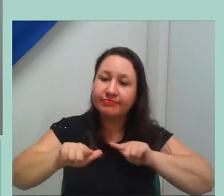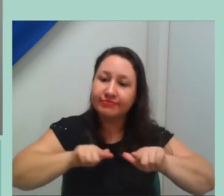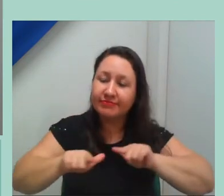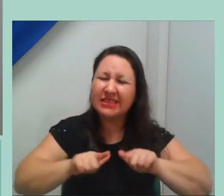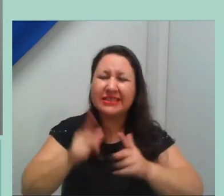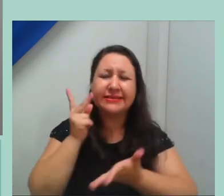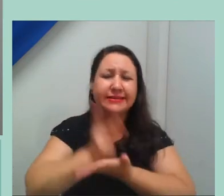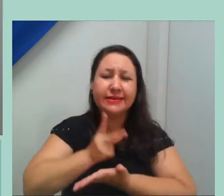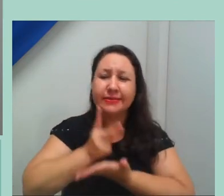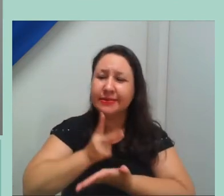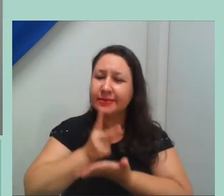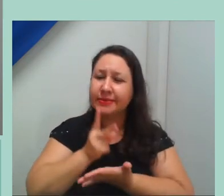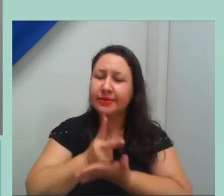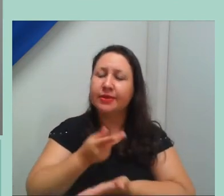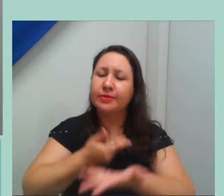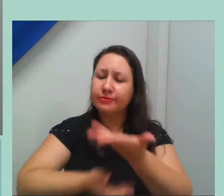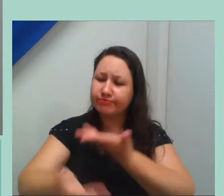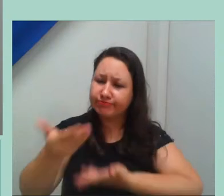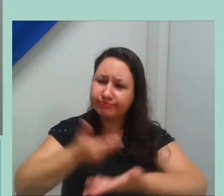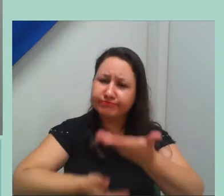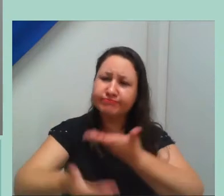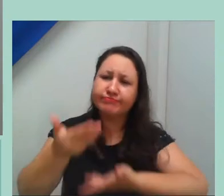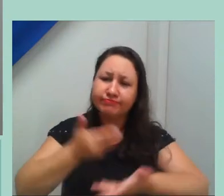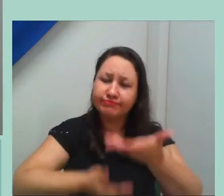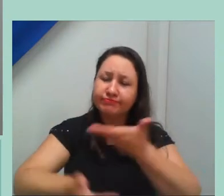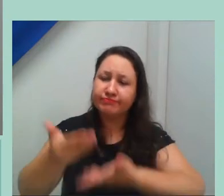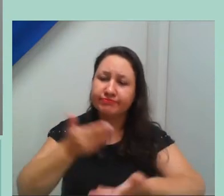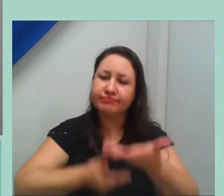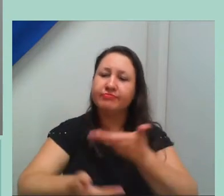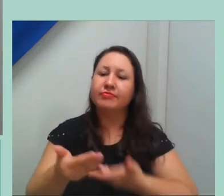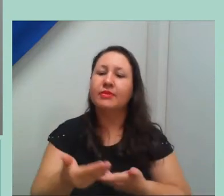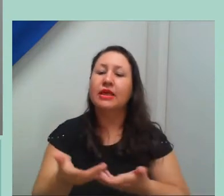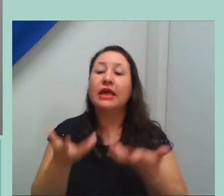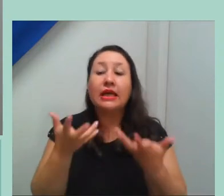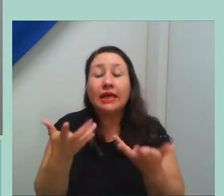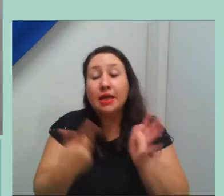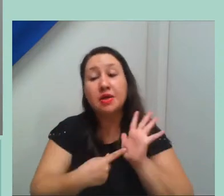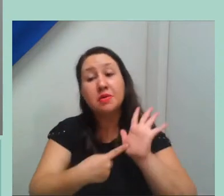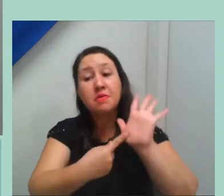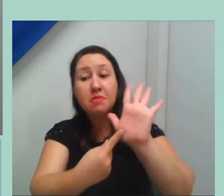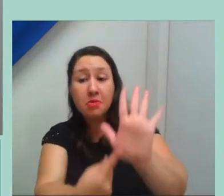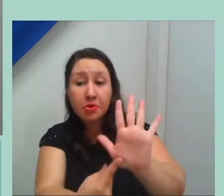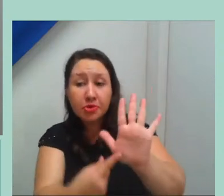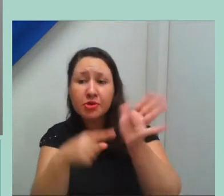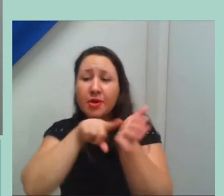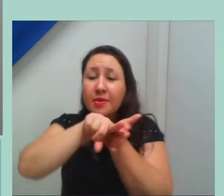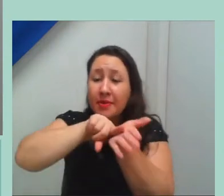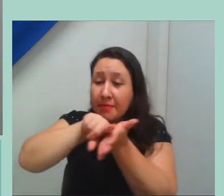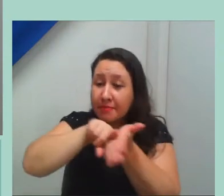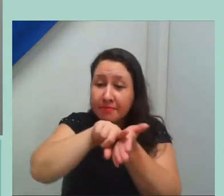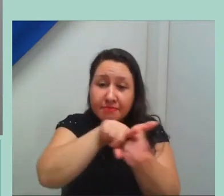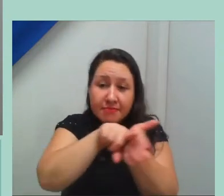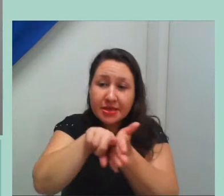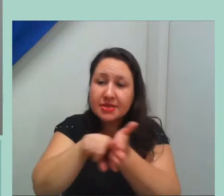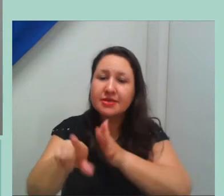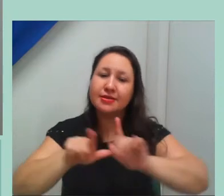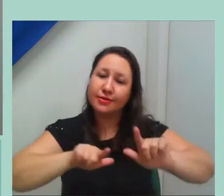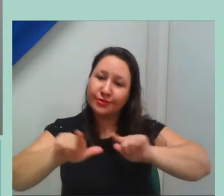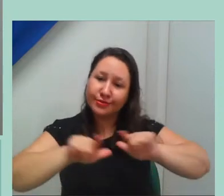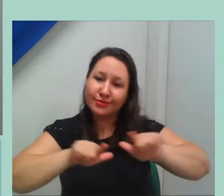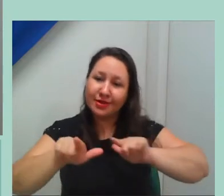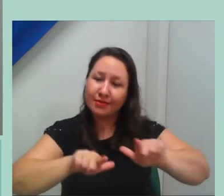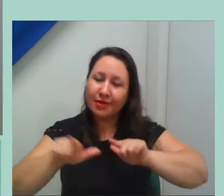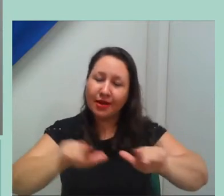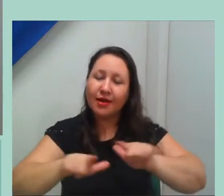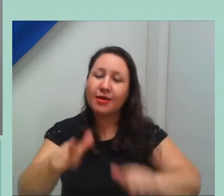né, de um produto, né, que a fala que é um produto de melhor qualidade para todos